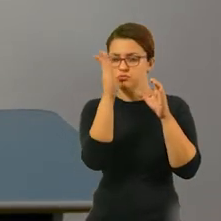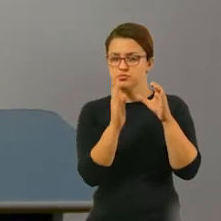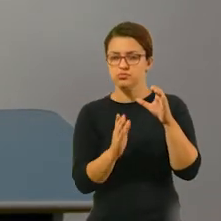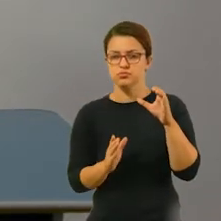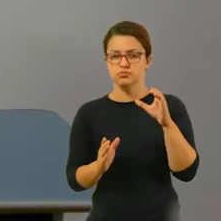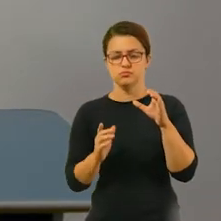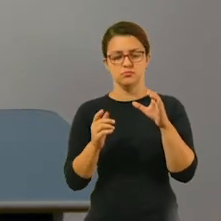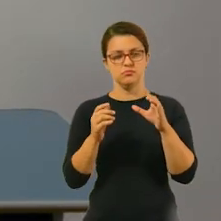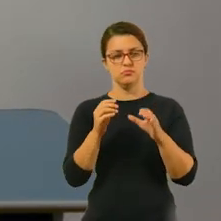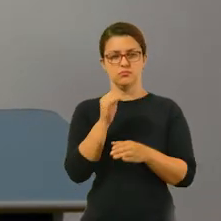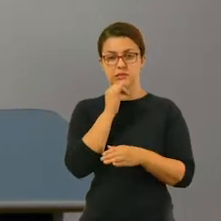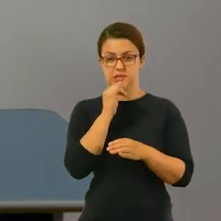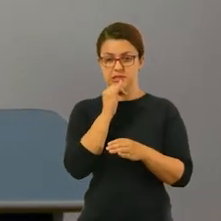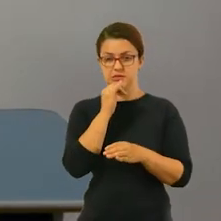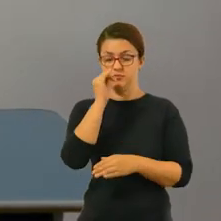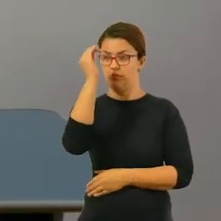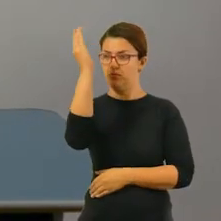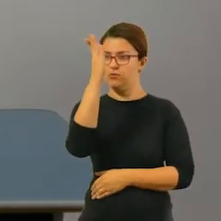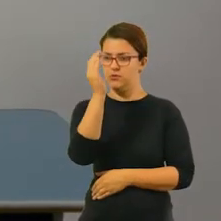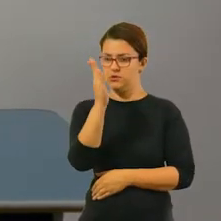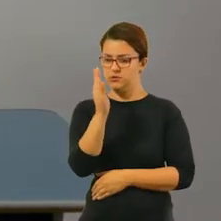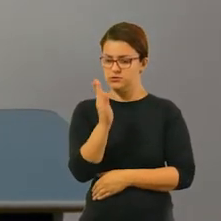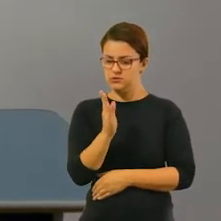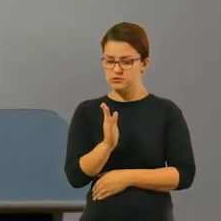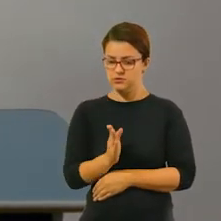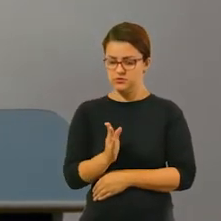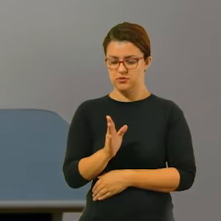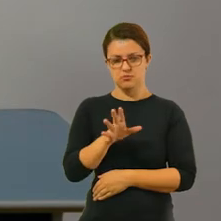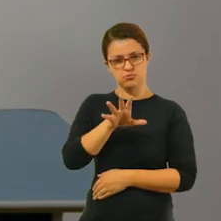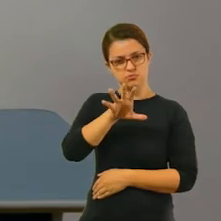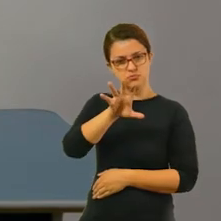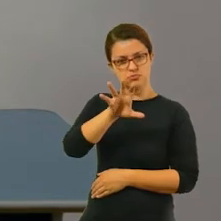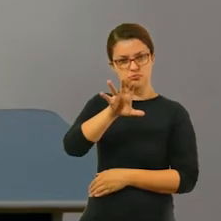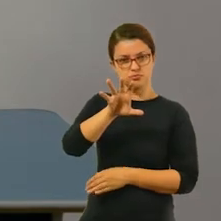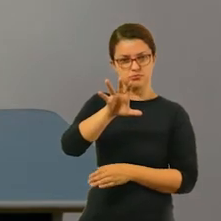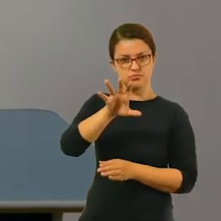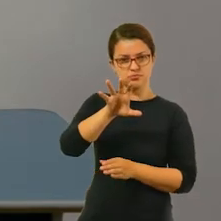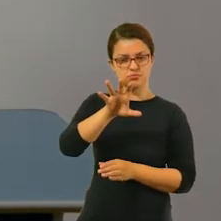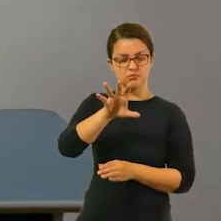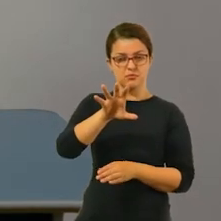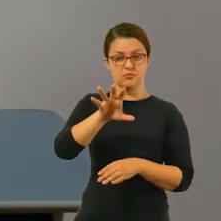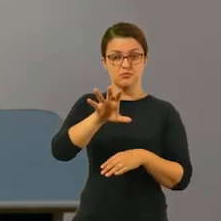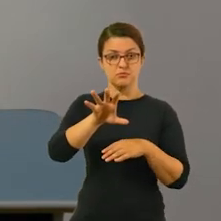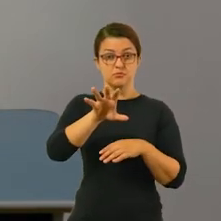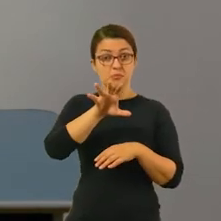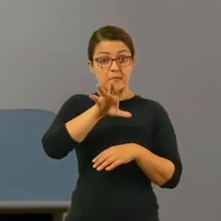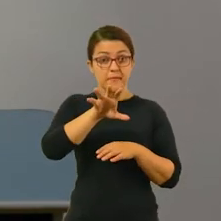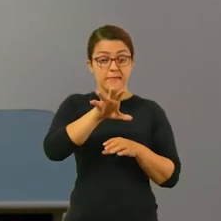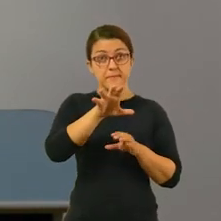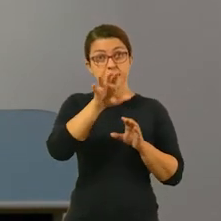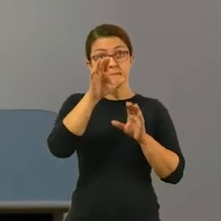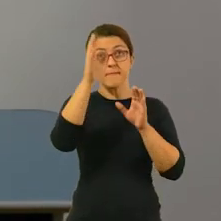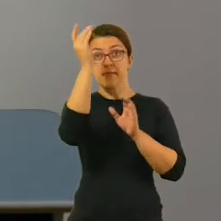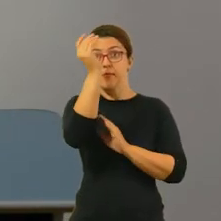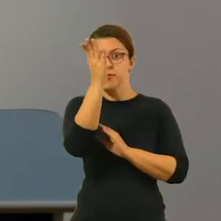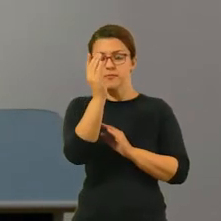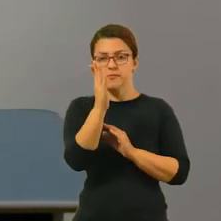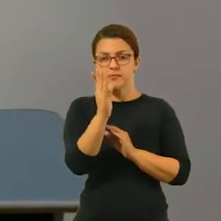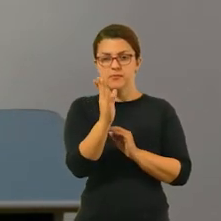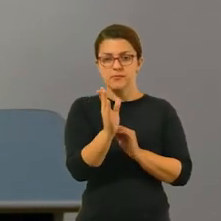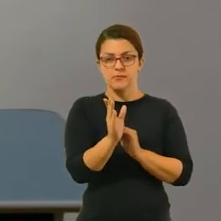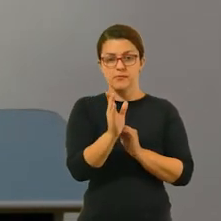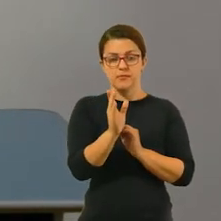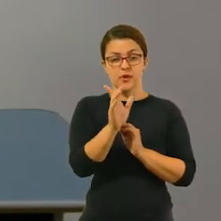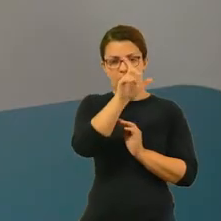temos as linhas imaginárias, que são as nossas fronteiras. Então, ali está delimitado o nosso